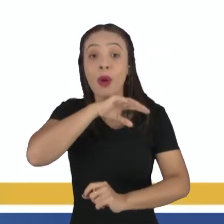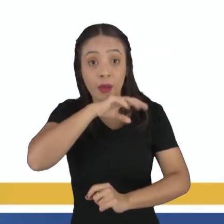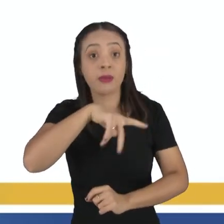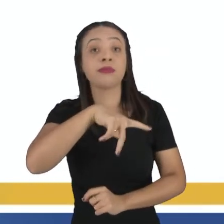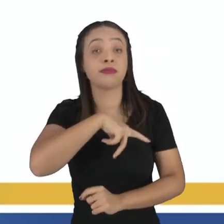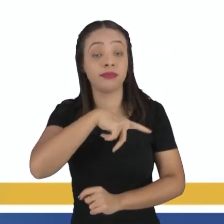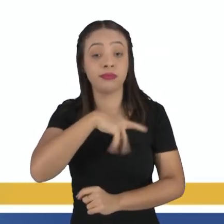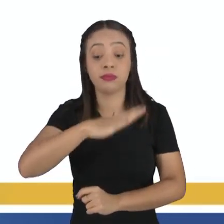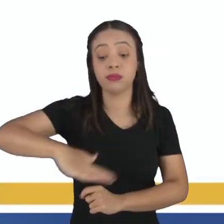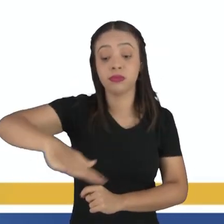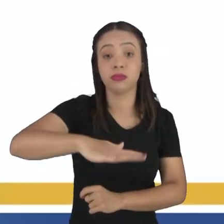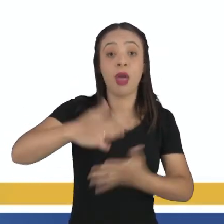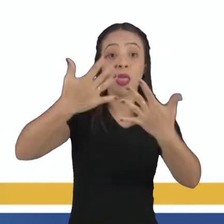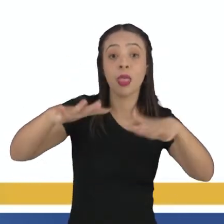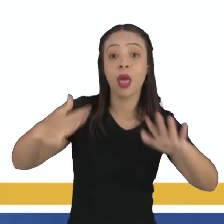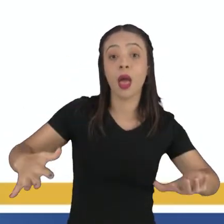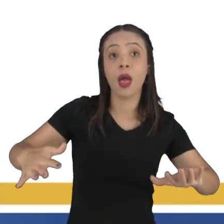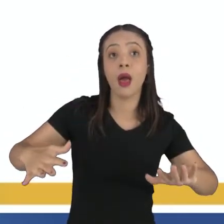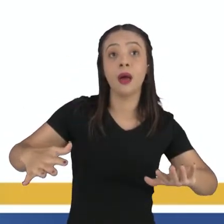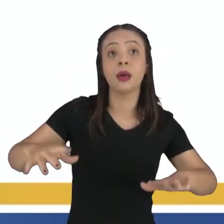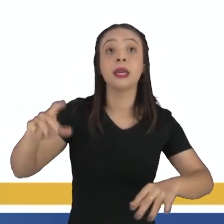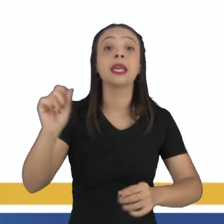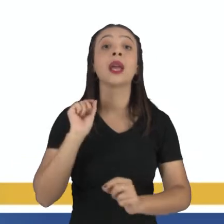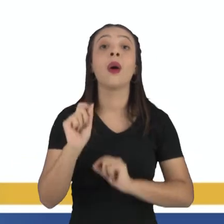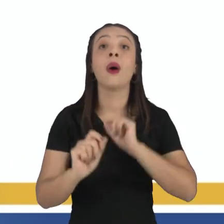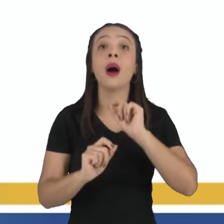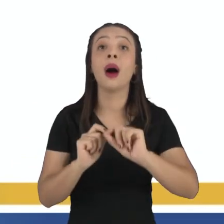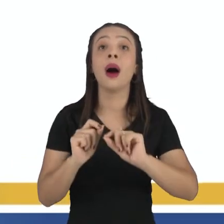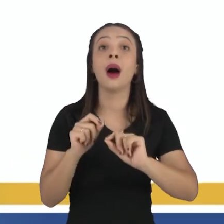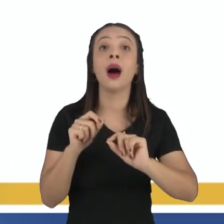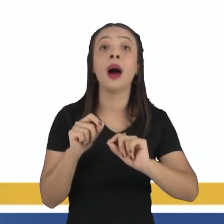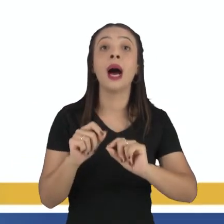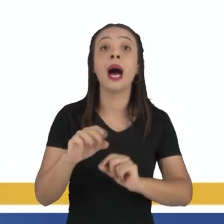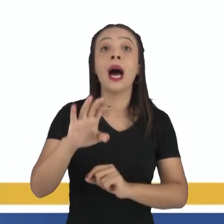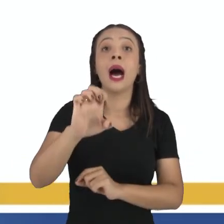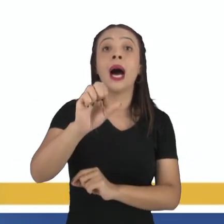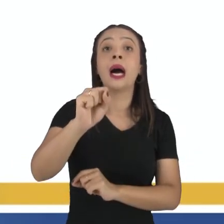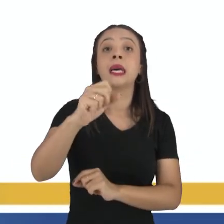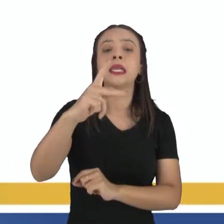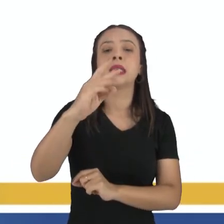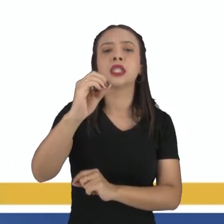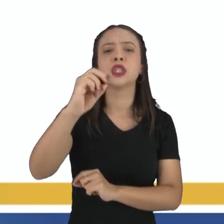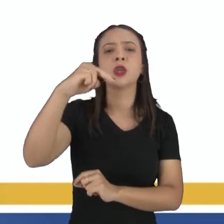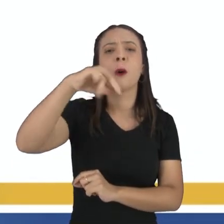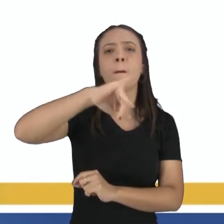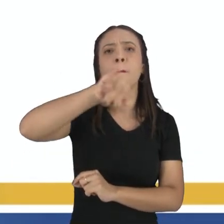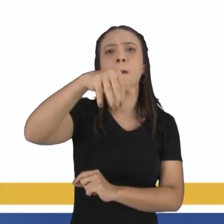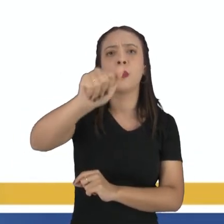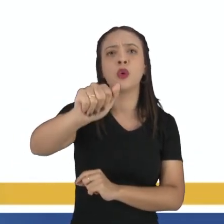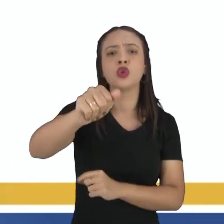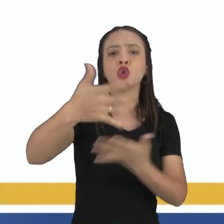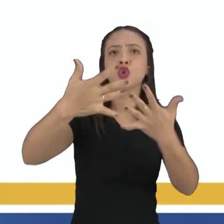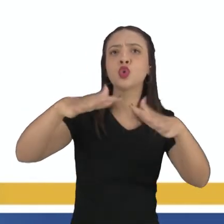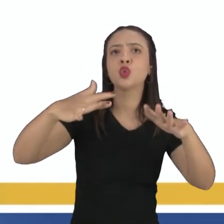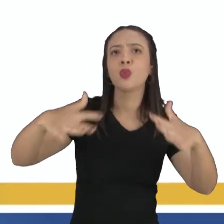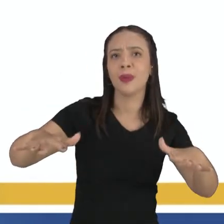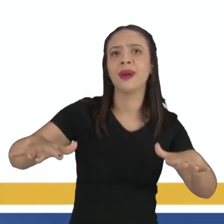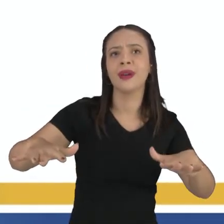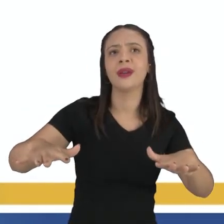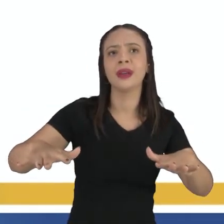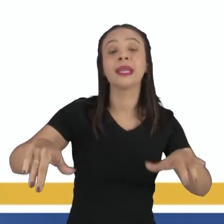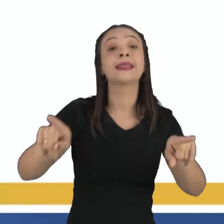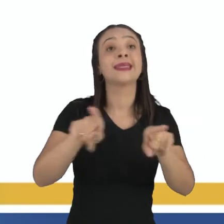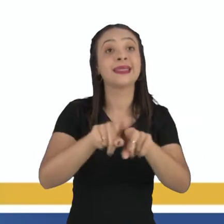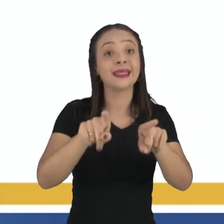existe no meio aquático, que são as esponjas do mar. As esponjas do mar, elas pertencem ao grupo dos equinodernos, que